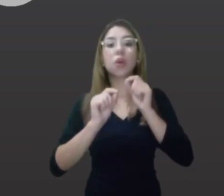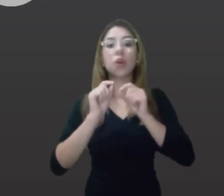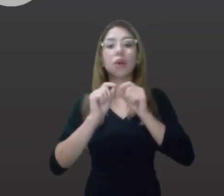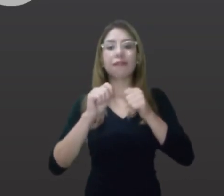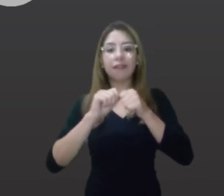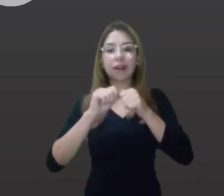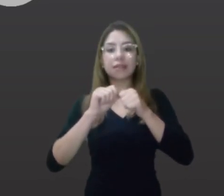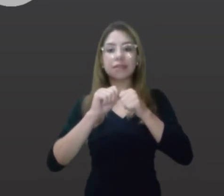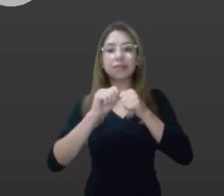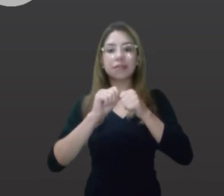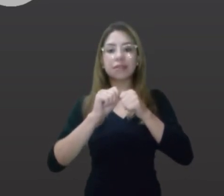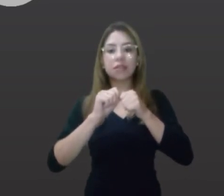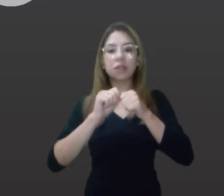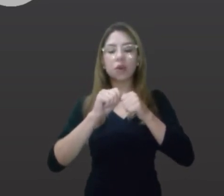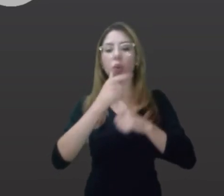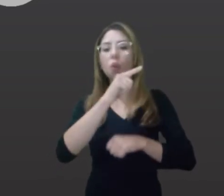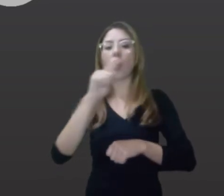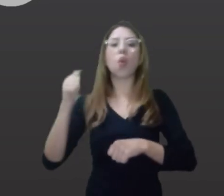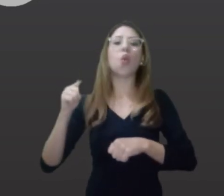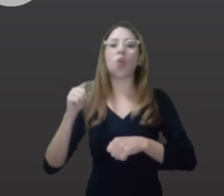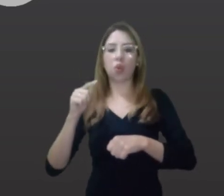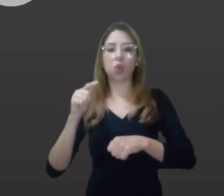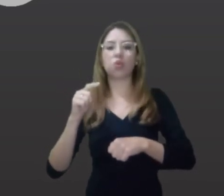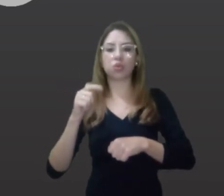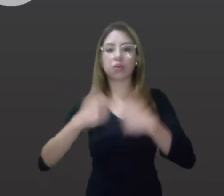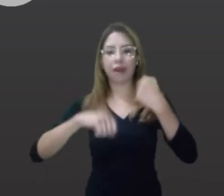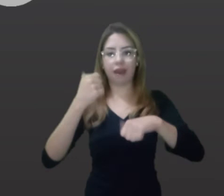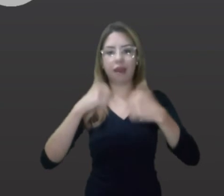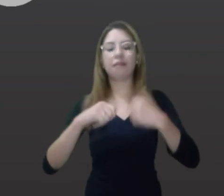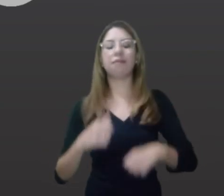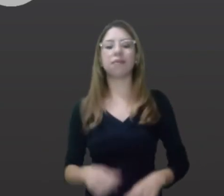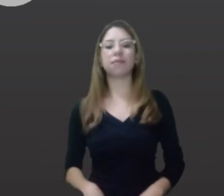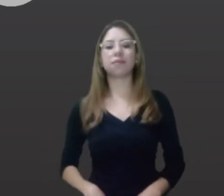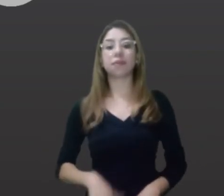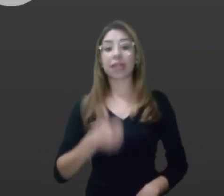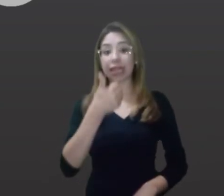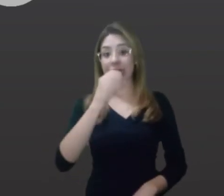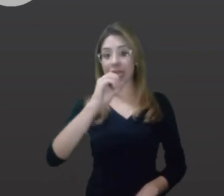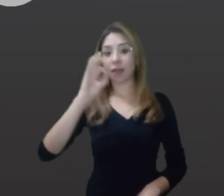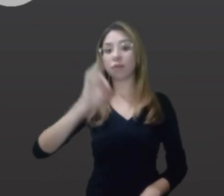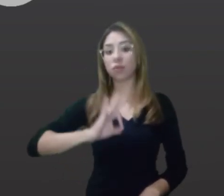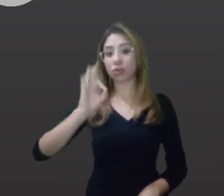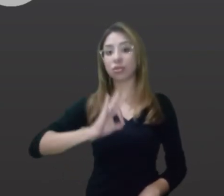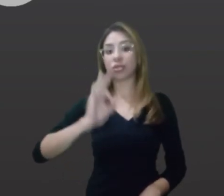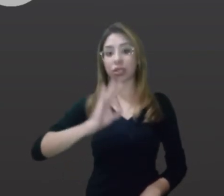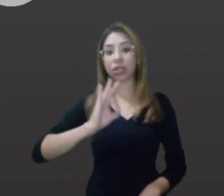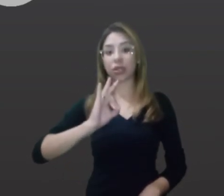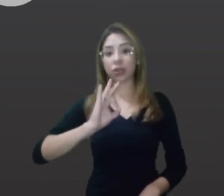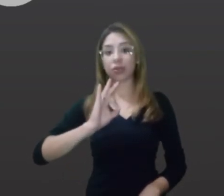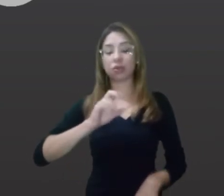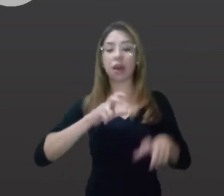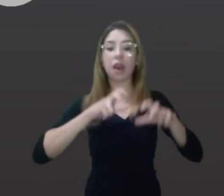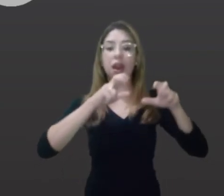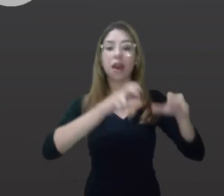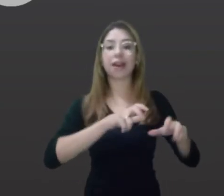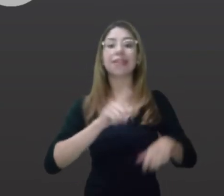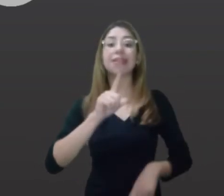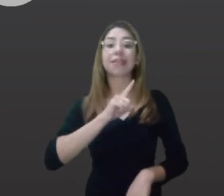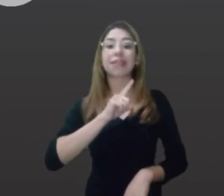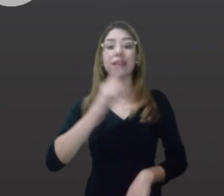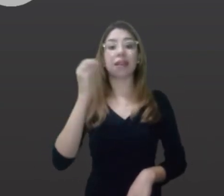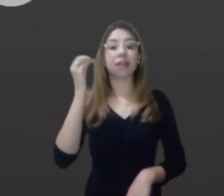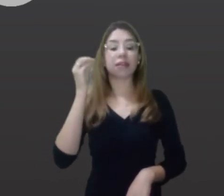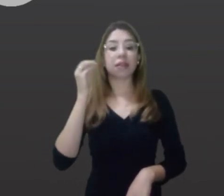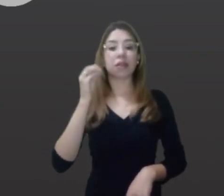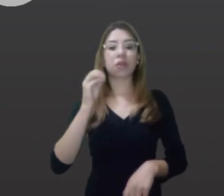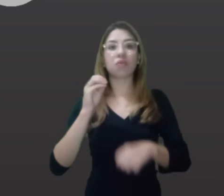exames complementares de ultrassonografia. Apenas 10% dos casos de câncer de mama tem algum componente